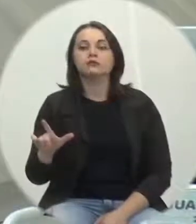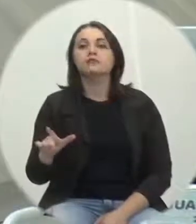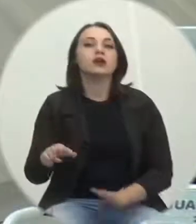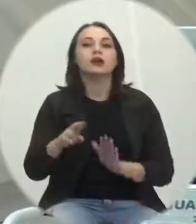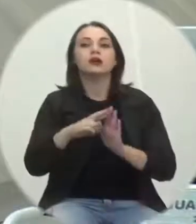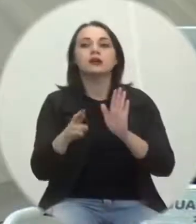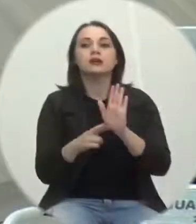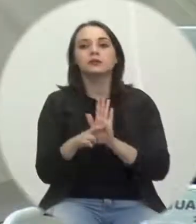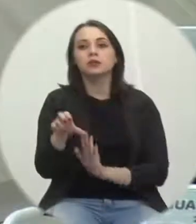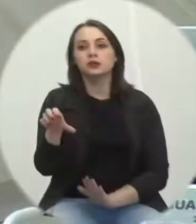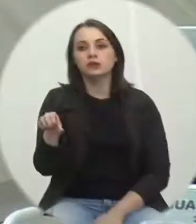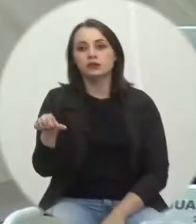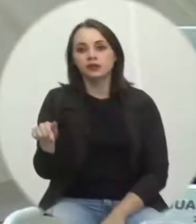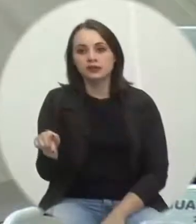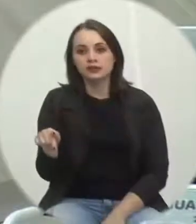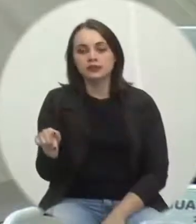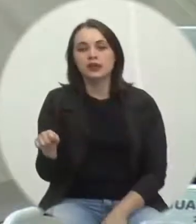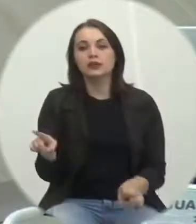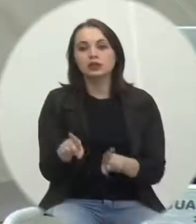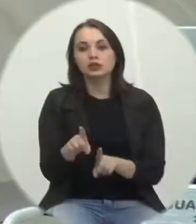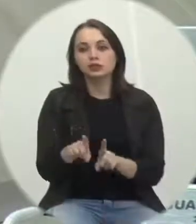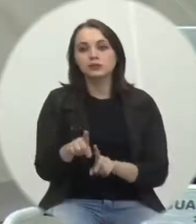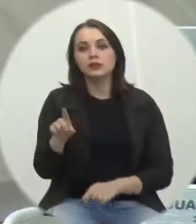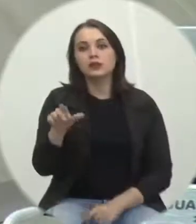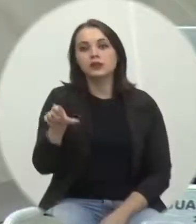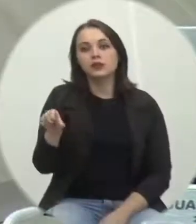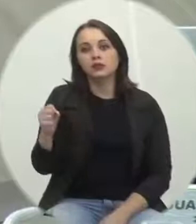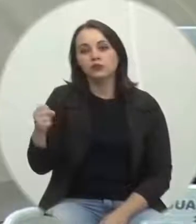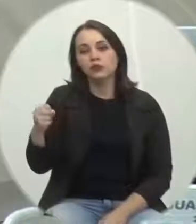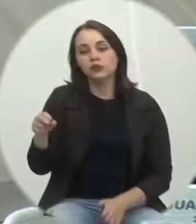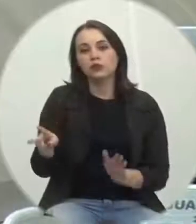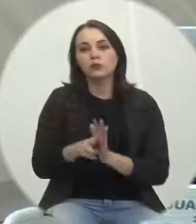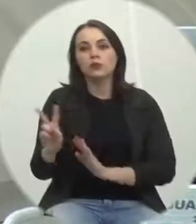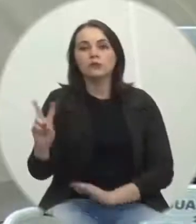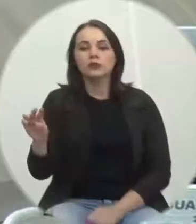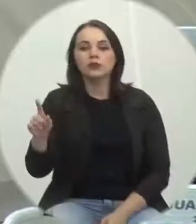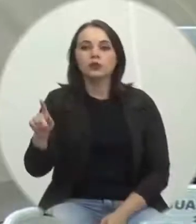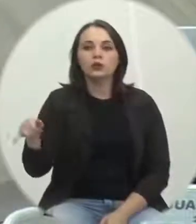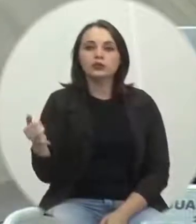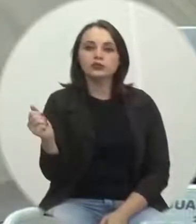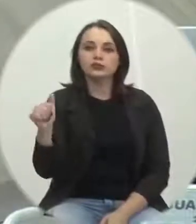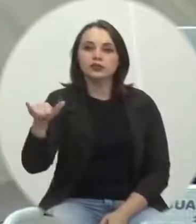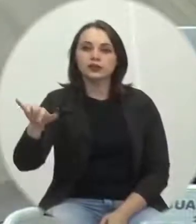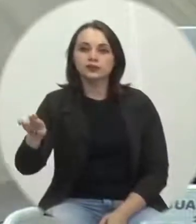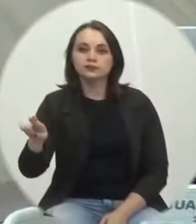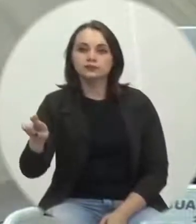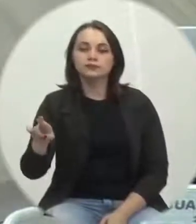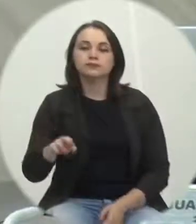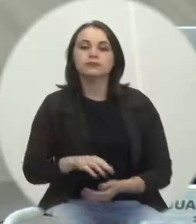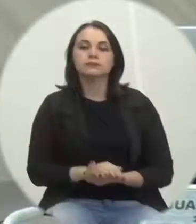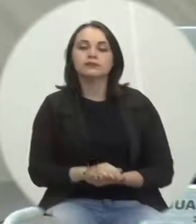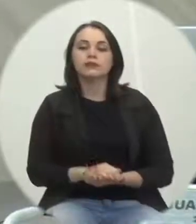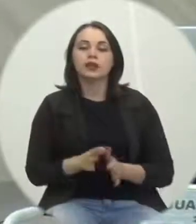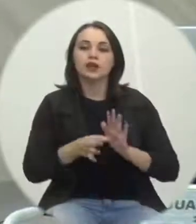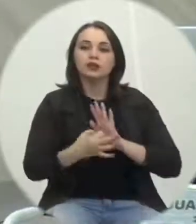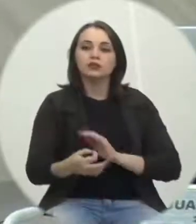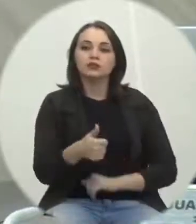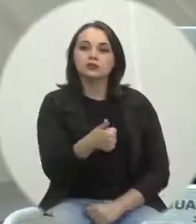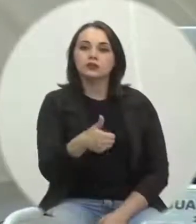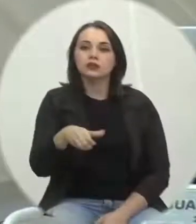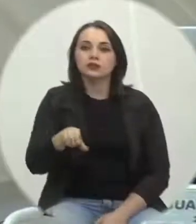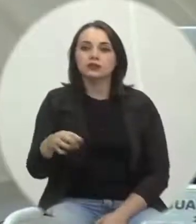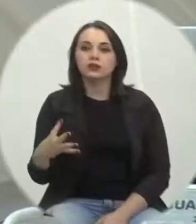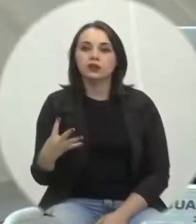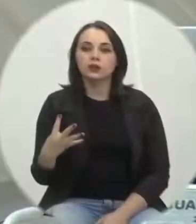Requerimentos 97, 21 e 98, 21, de autoria do vereador Pastor Jair Alexandre. Indicação 194,